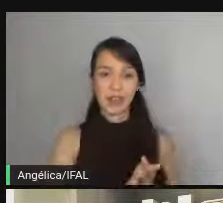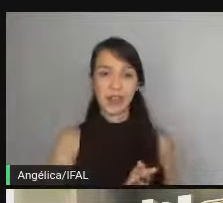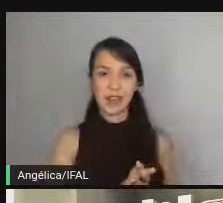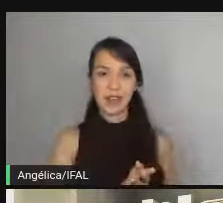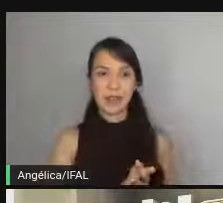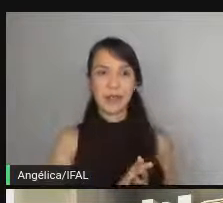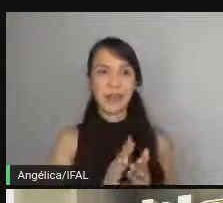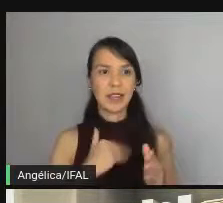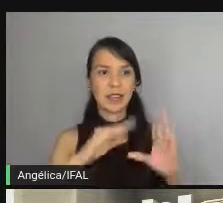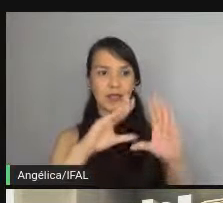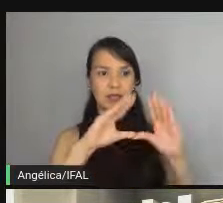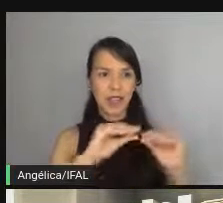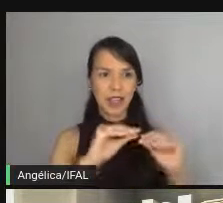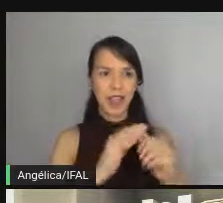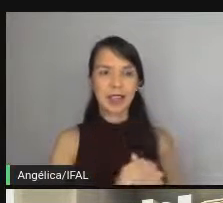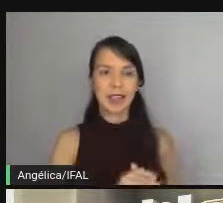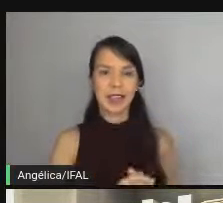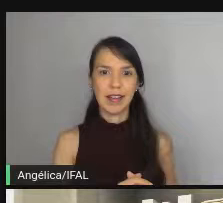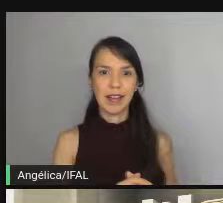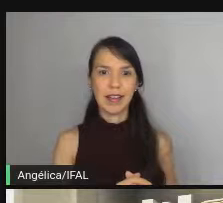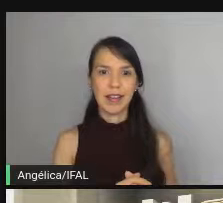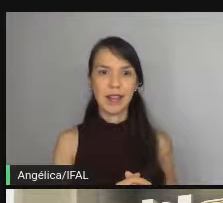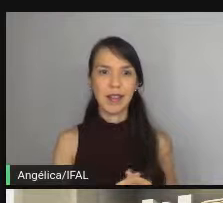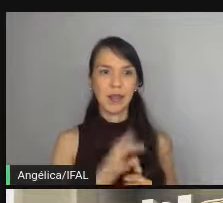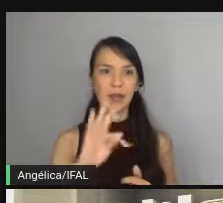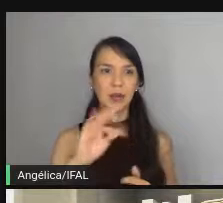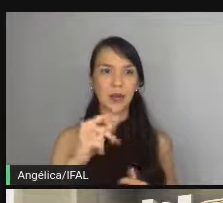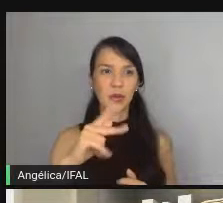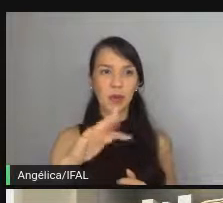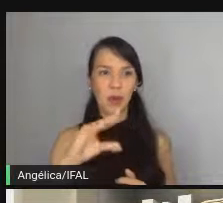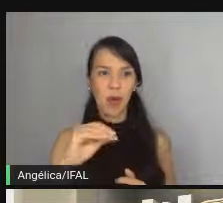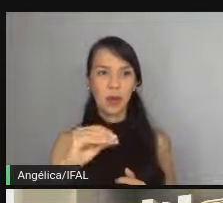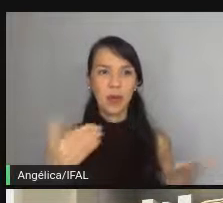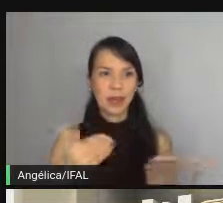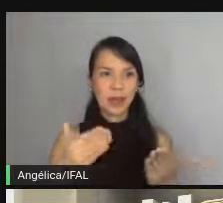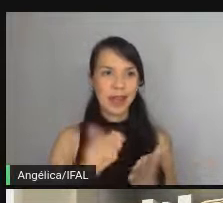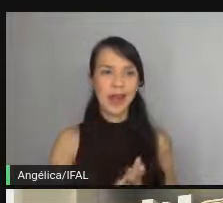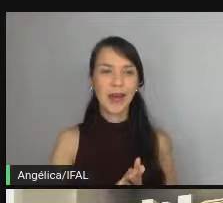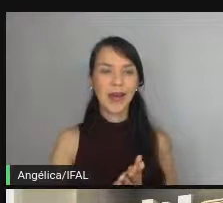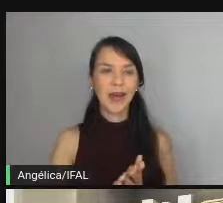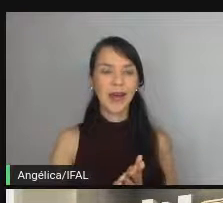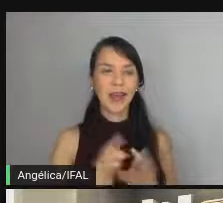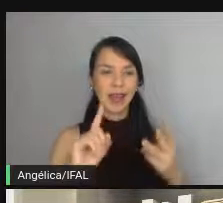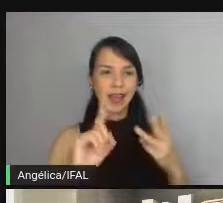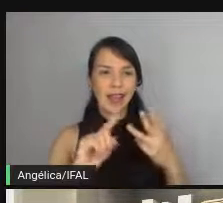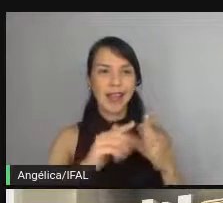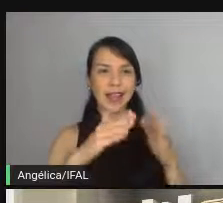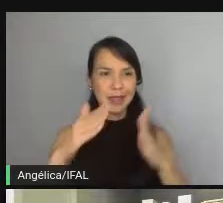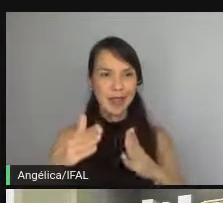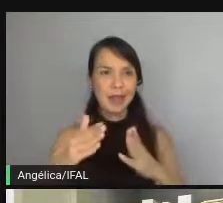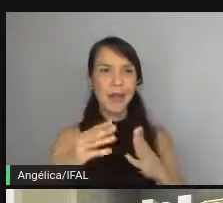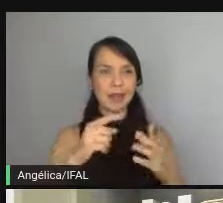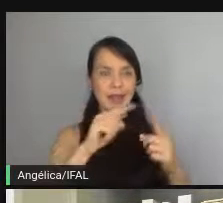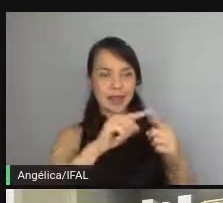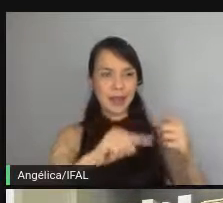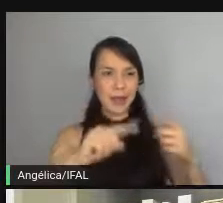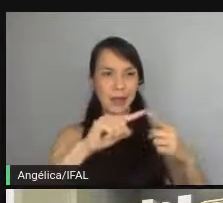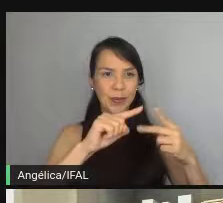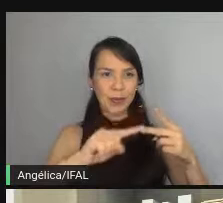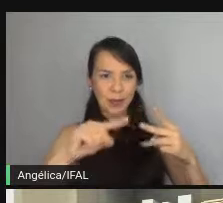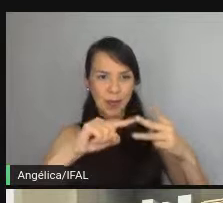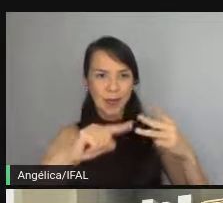dar uma fechada no tópico. mas agora a terceira parte o ciclo são três passos a gente